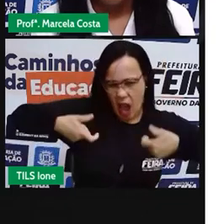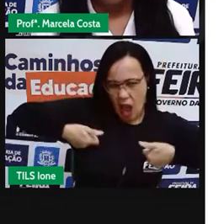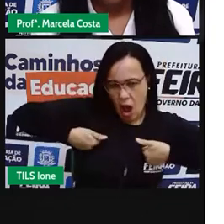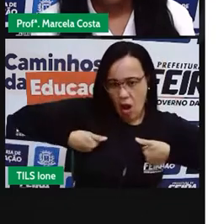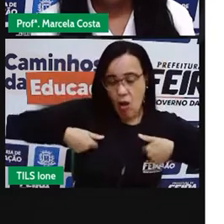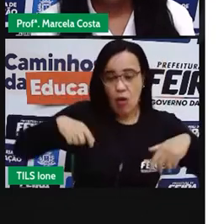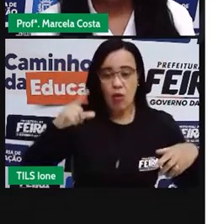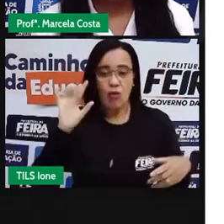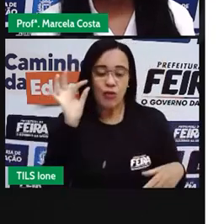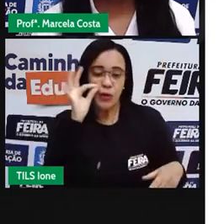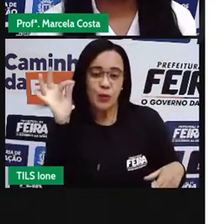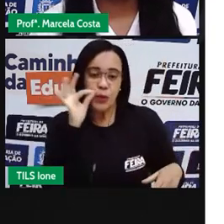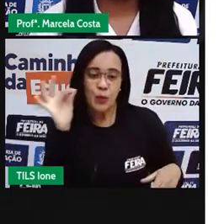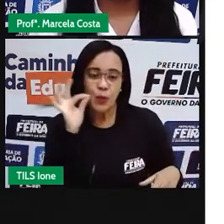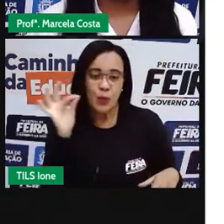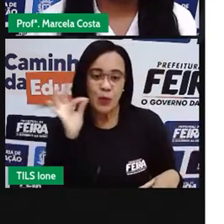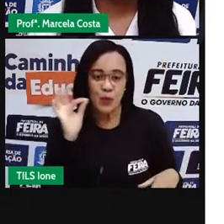rato.